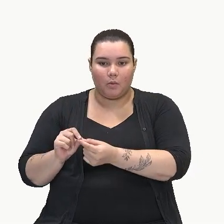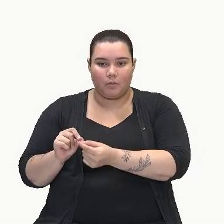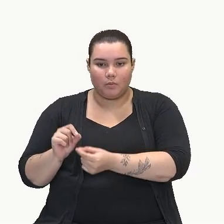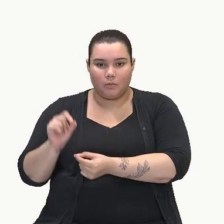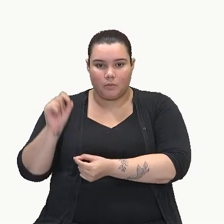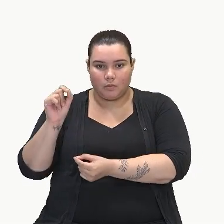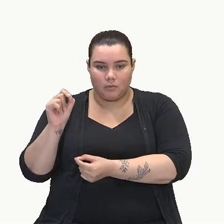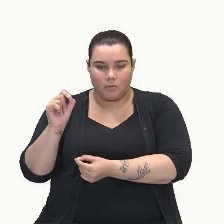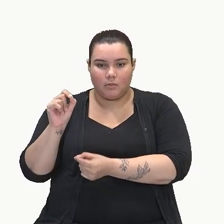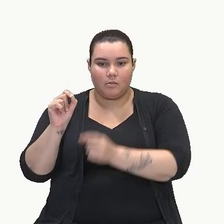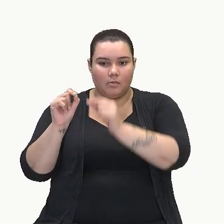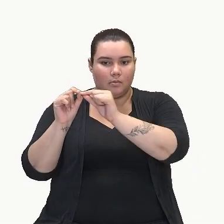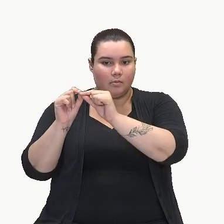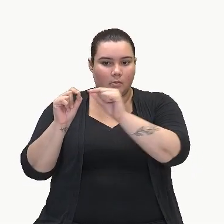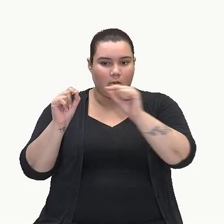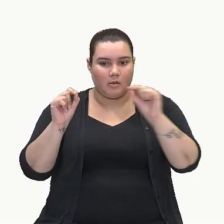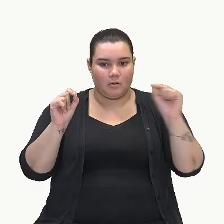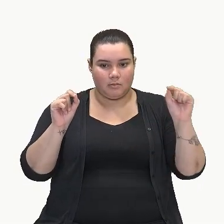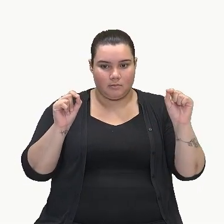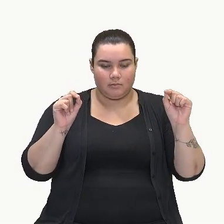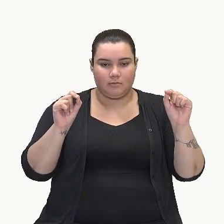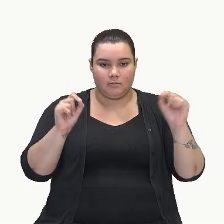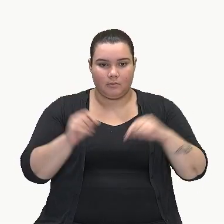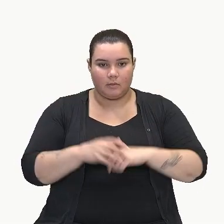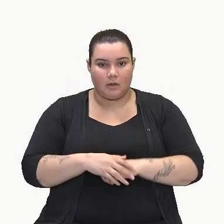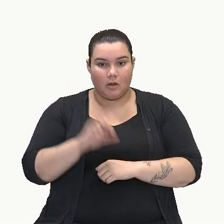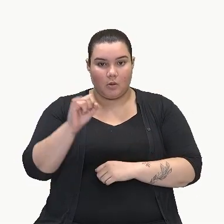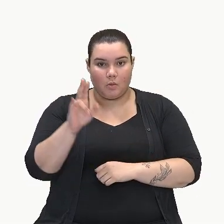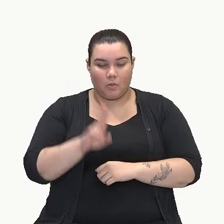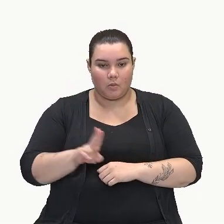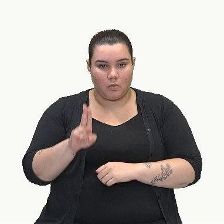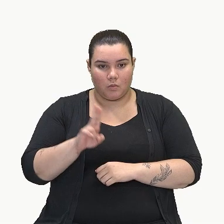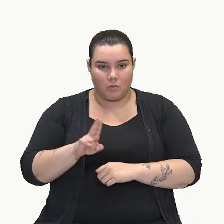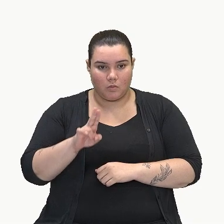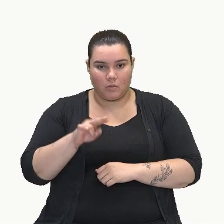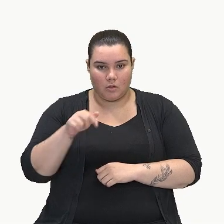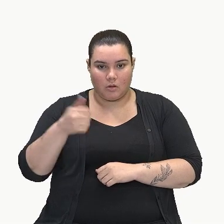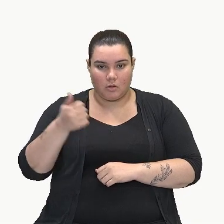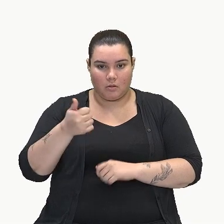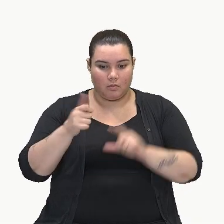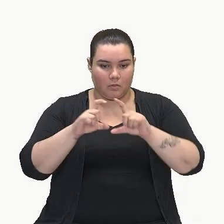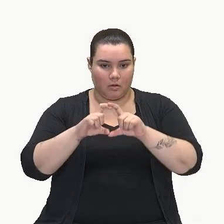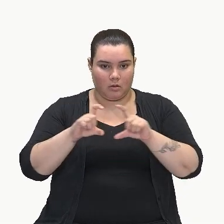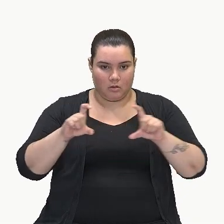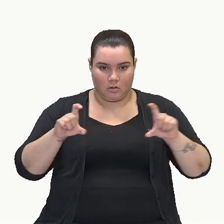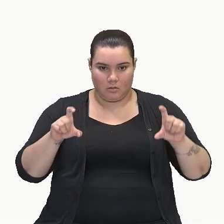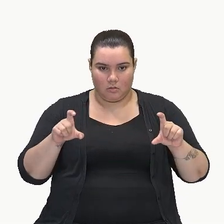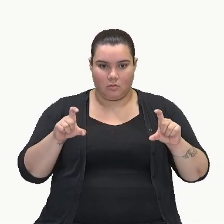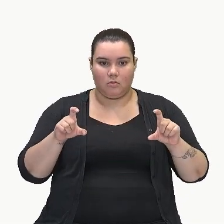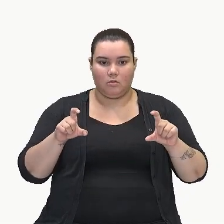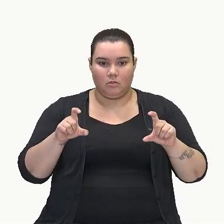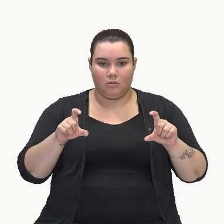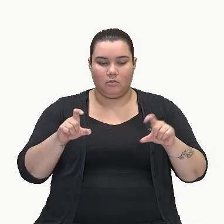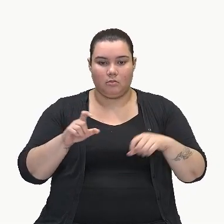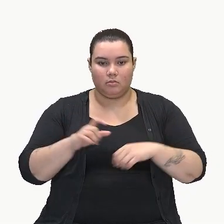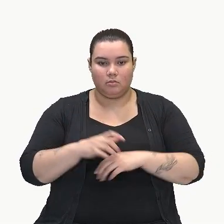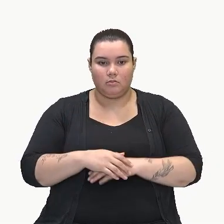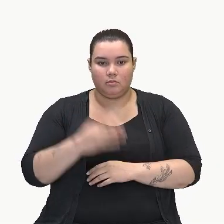Altura, base. Então, se eu fosse aplicar a fórmula neste primeiro retângulo aqui, ó, eu ia estar fazendo, ó,